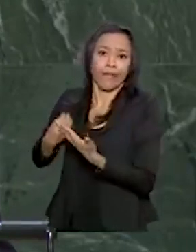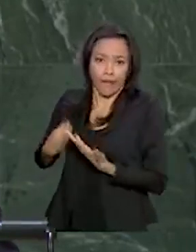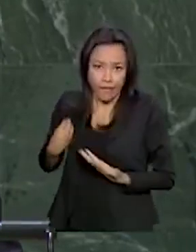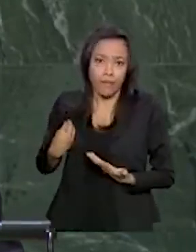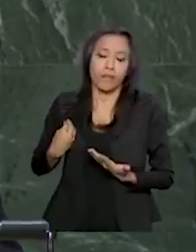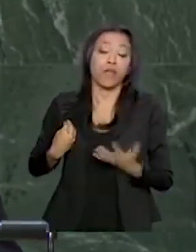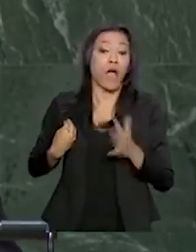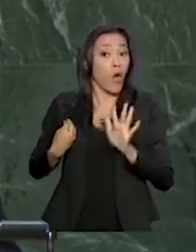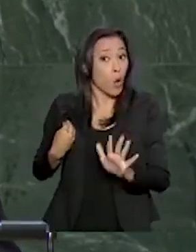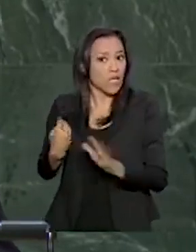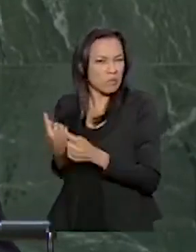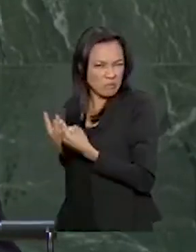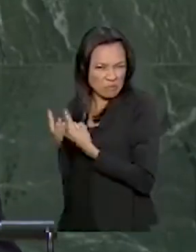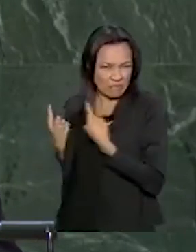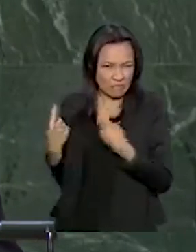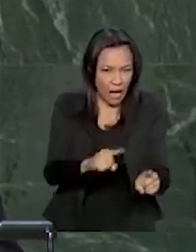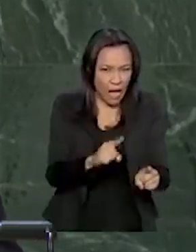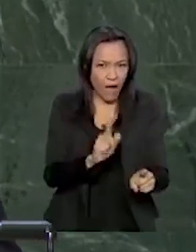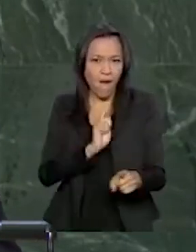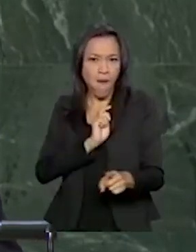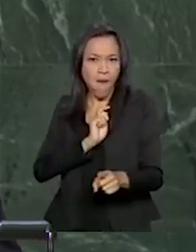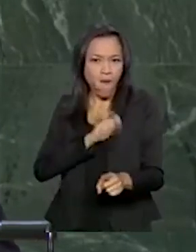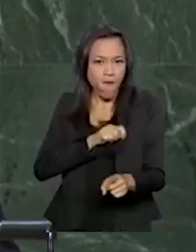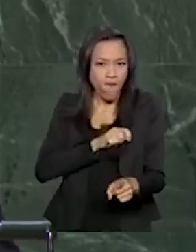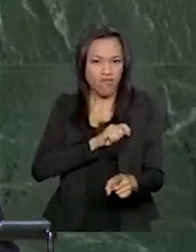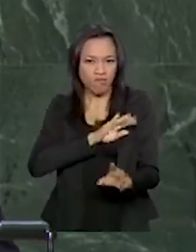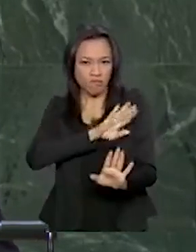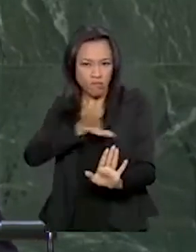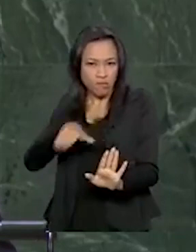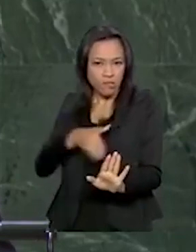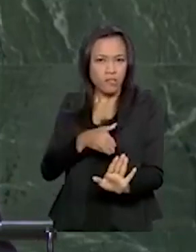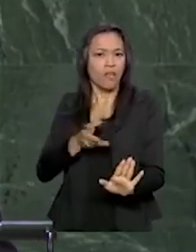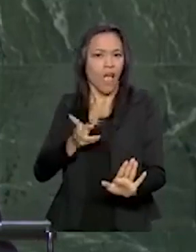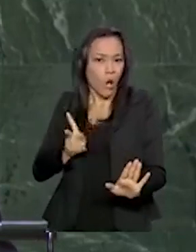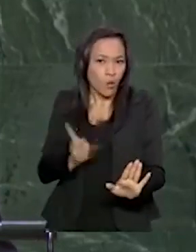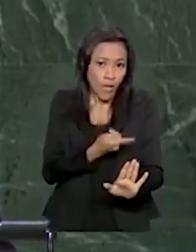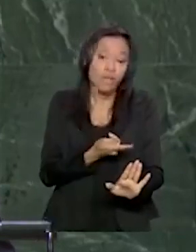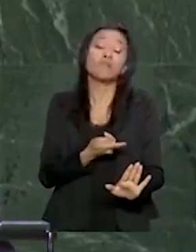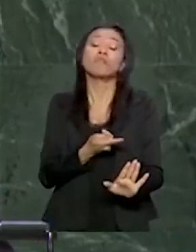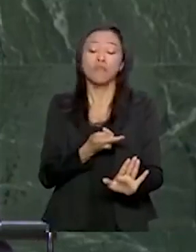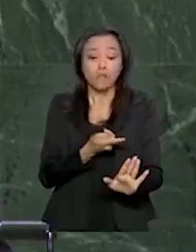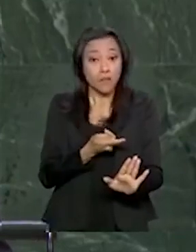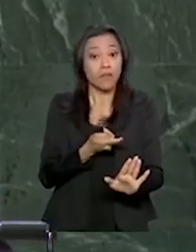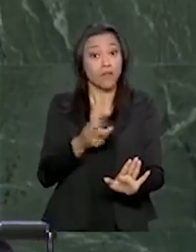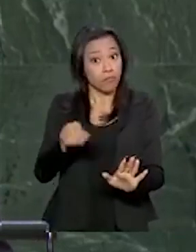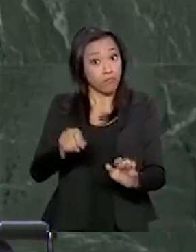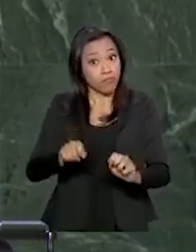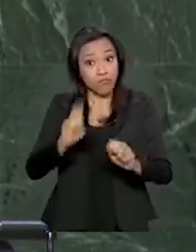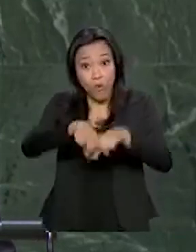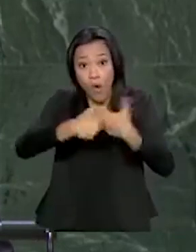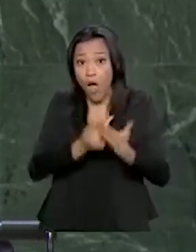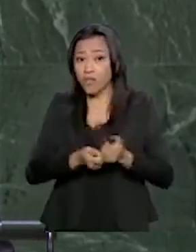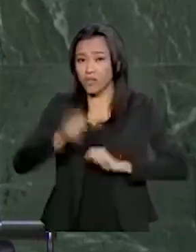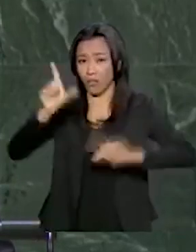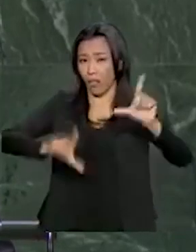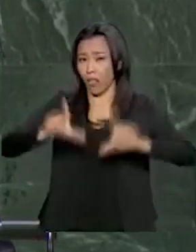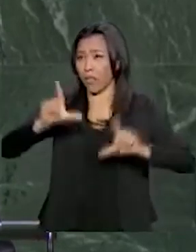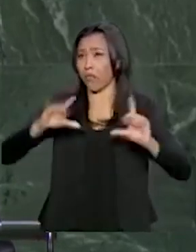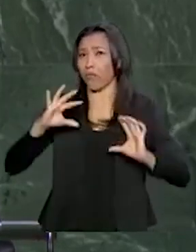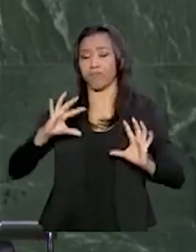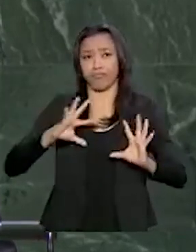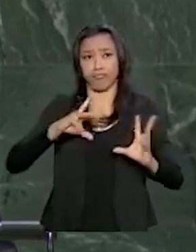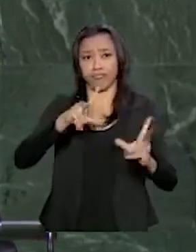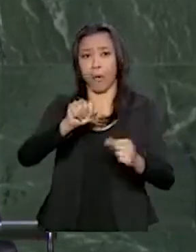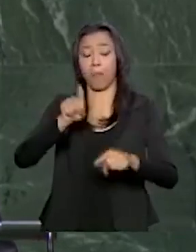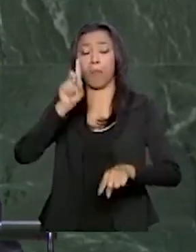os ataques sensacionalistas que sofremos por grande parte da mídia internacional, devido aos